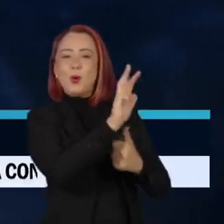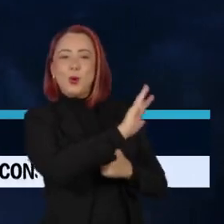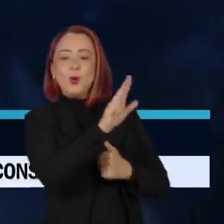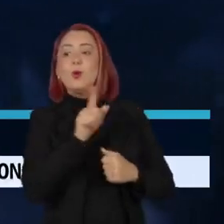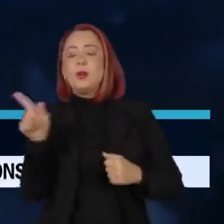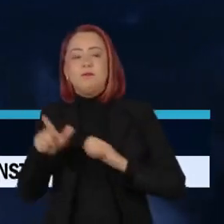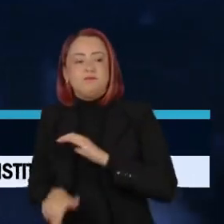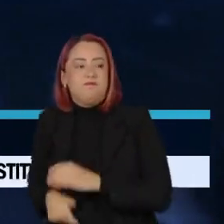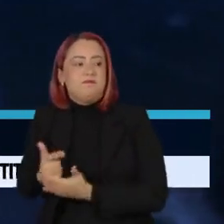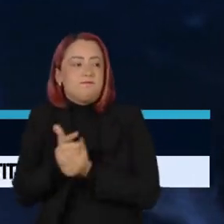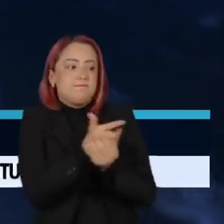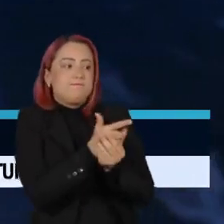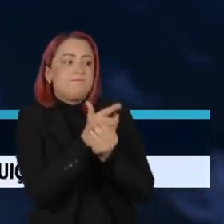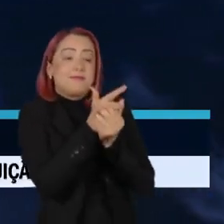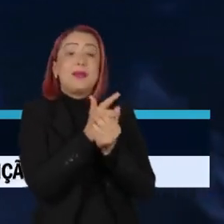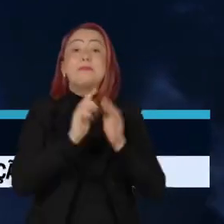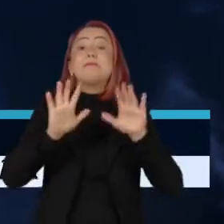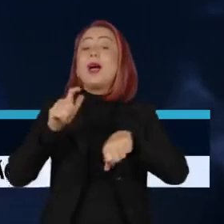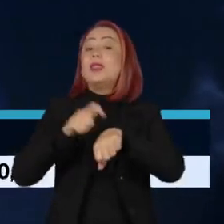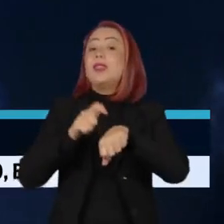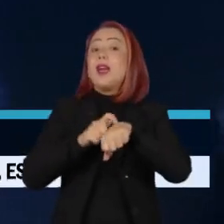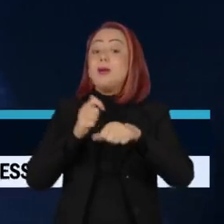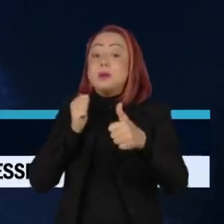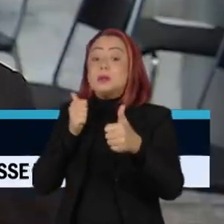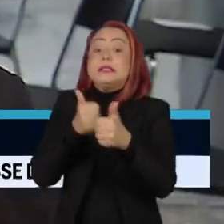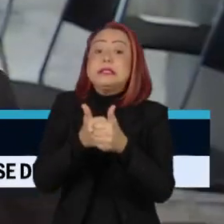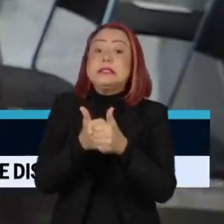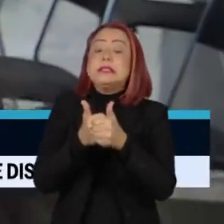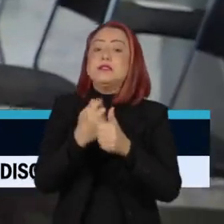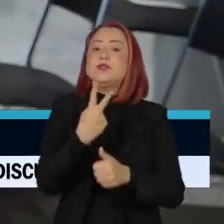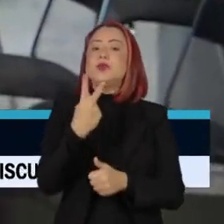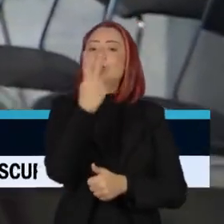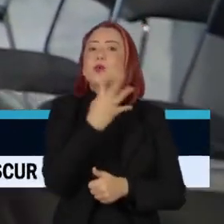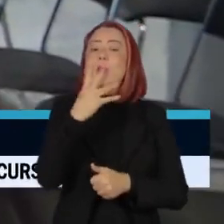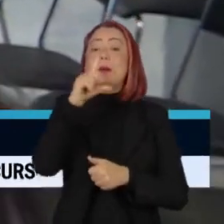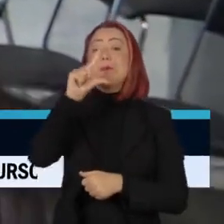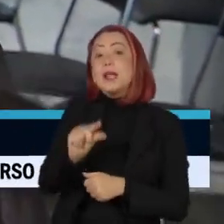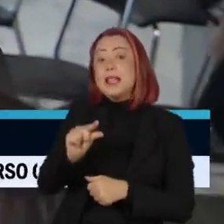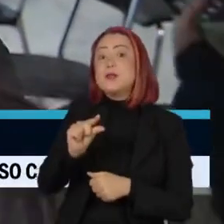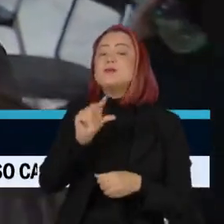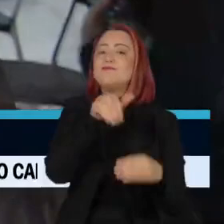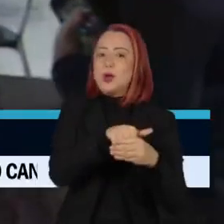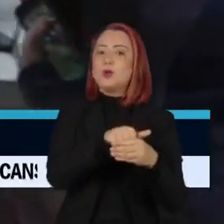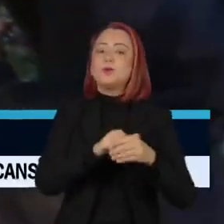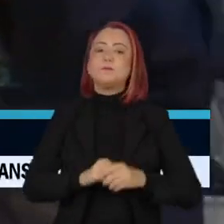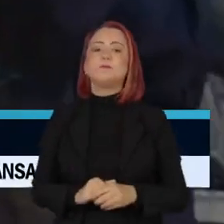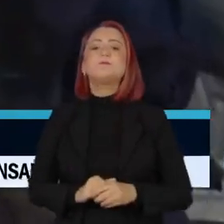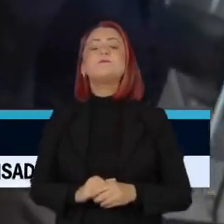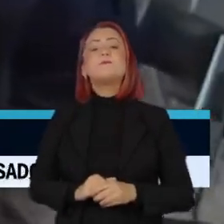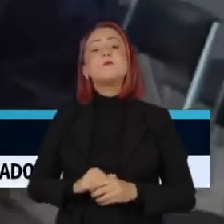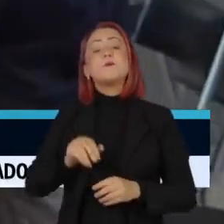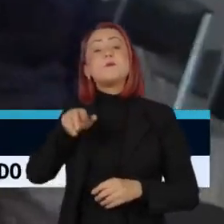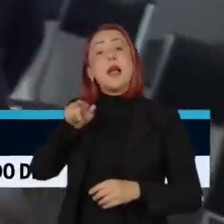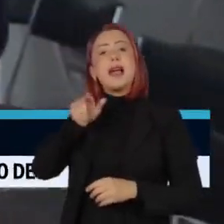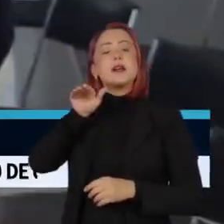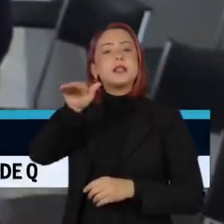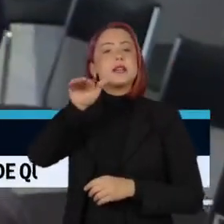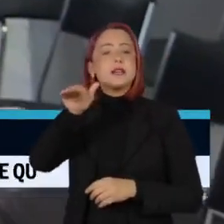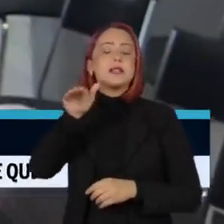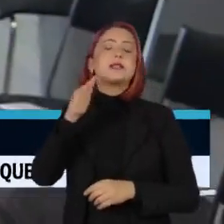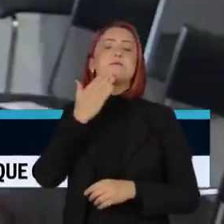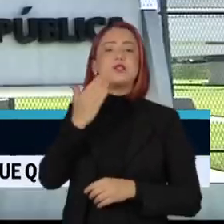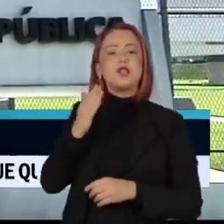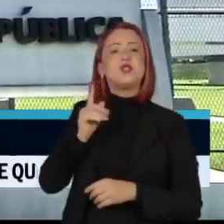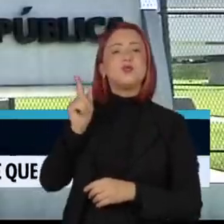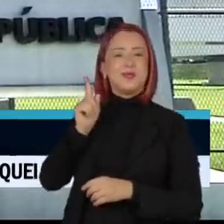menos de 24 horas antes da abertura das urnas. O pedido para ouvir a deputada federal Carla Zambelli, do PL